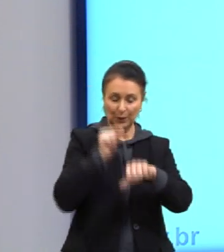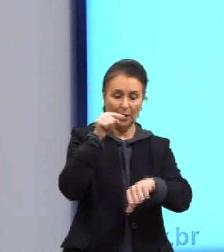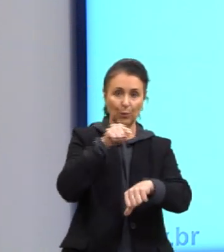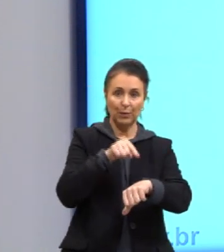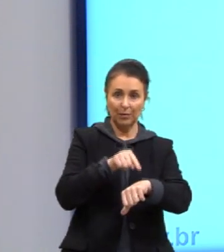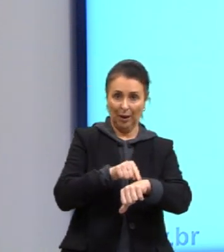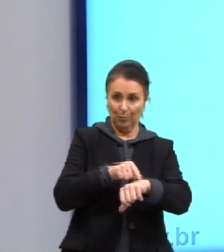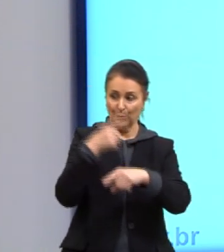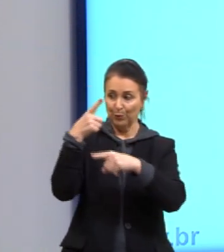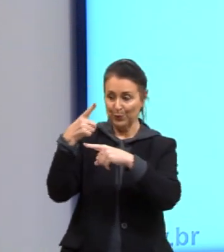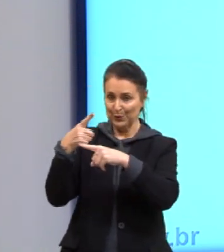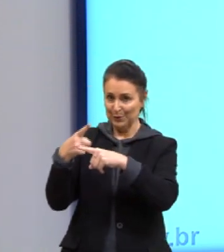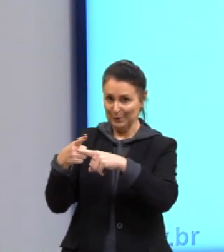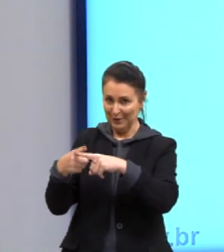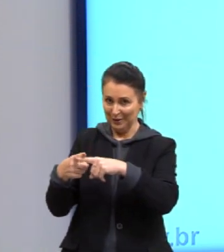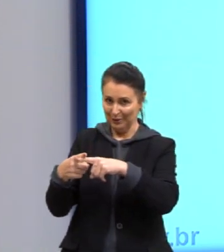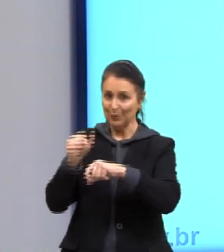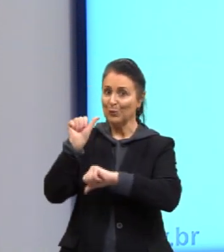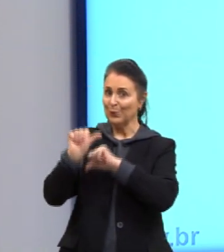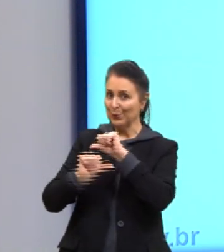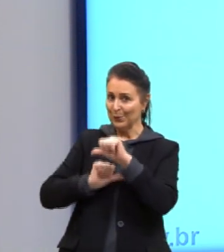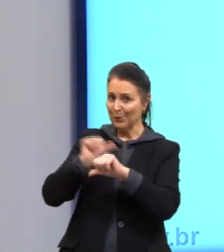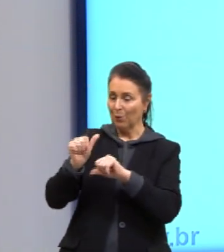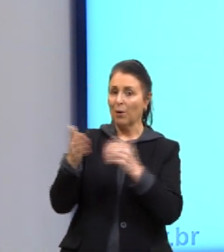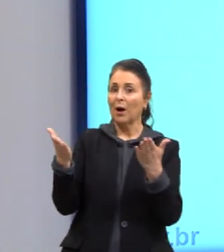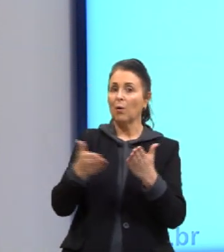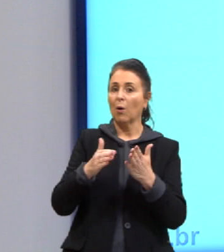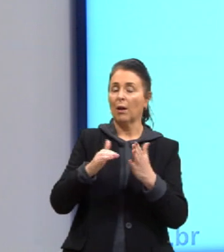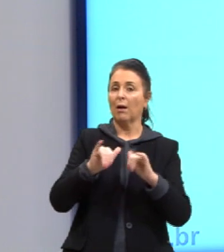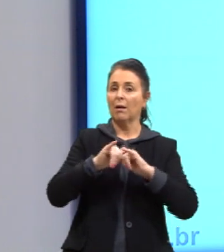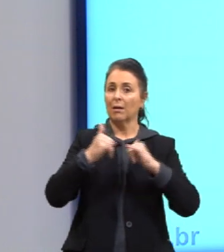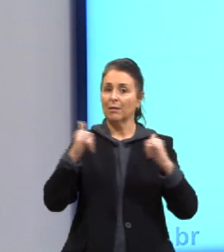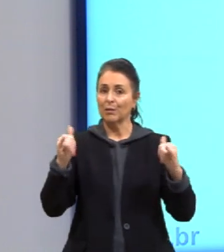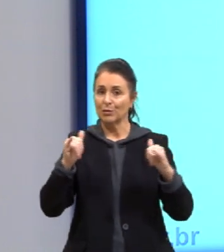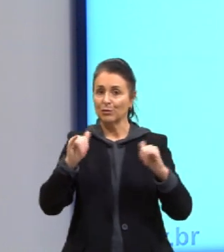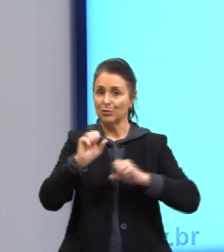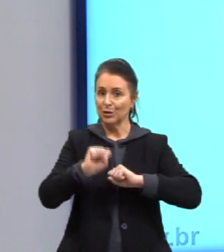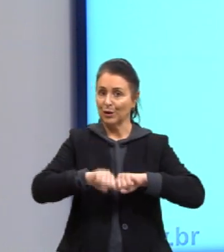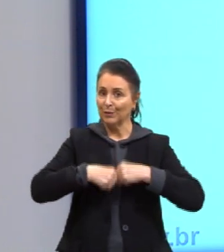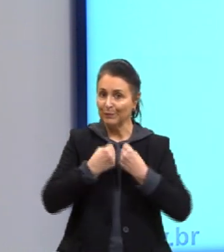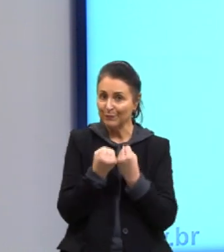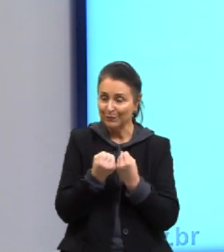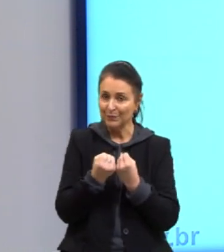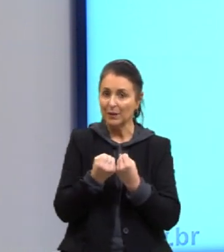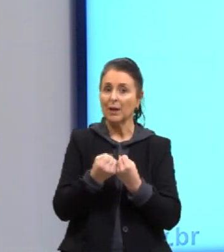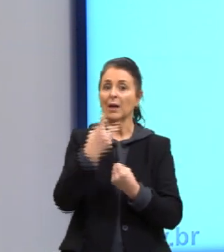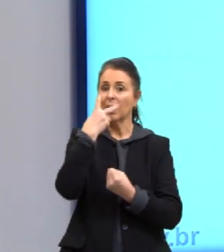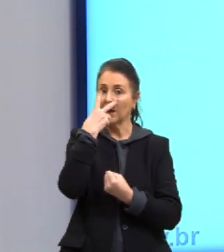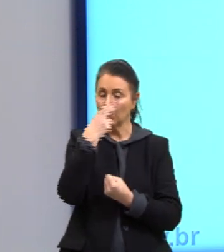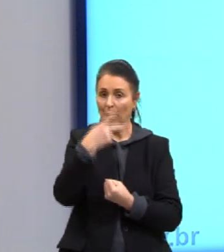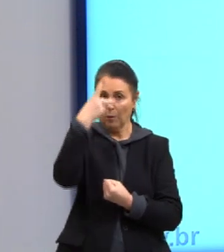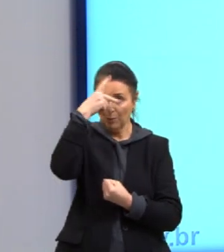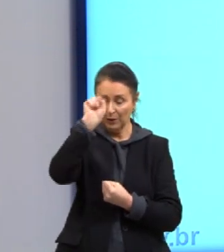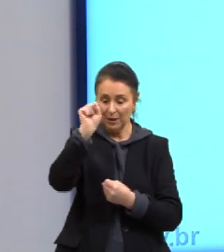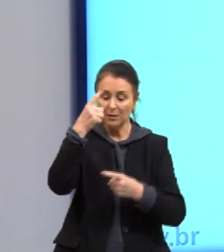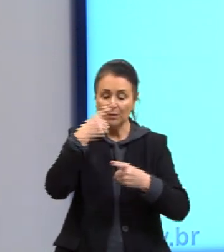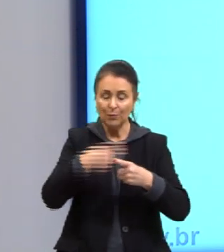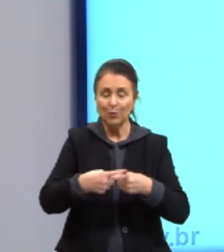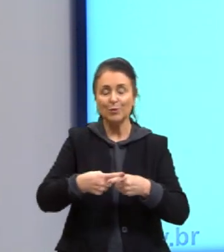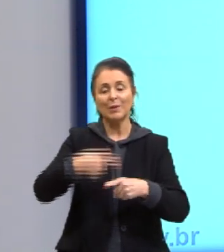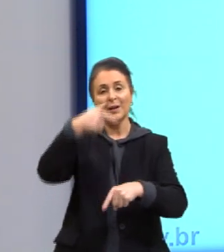multiplicando para lá e vai ver, então, que a energia é igual à potência multiplicado pelo tempo.